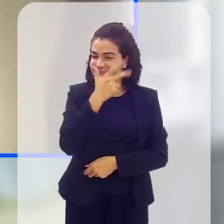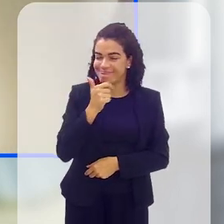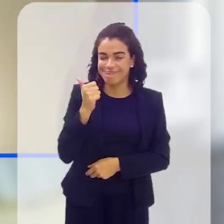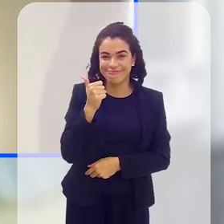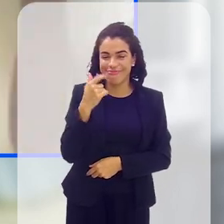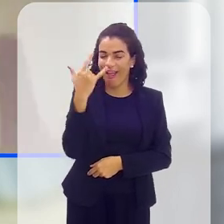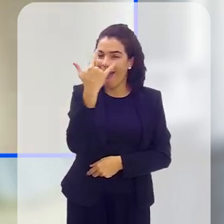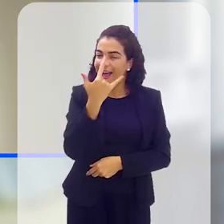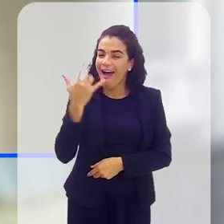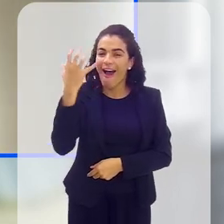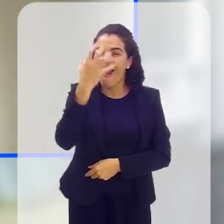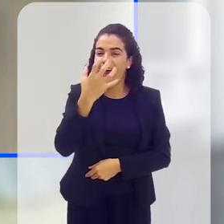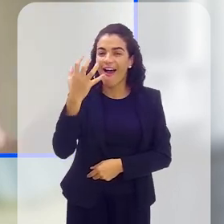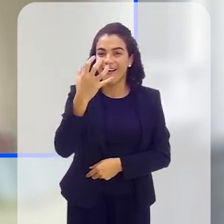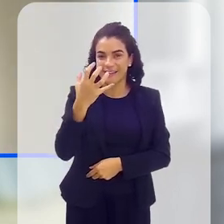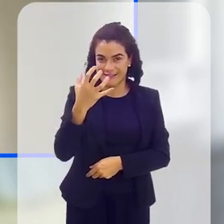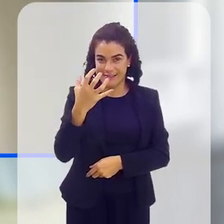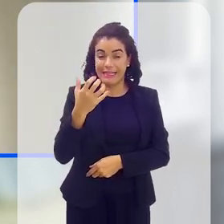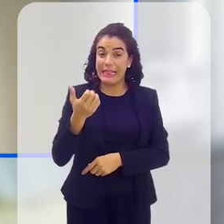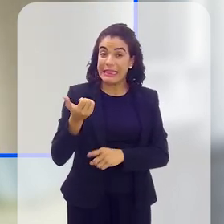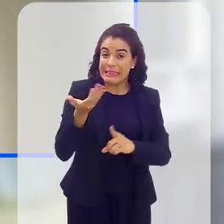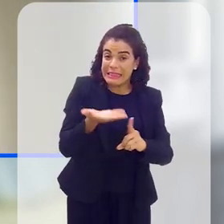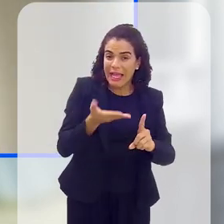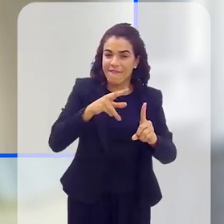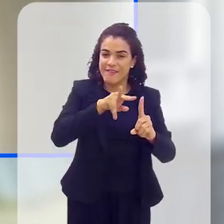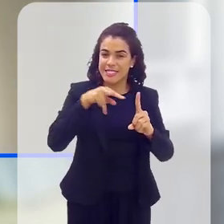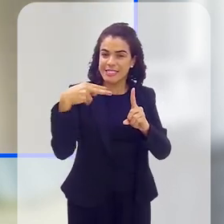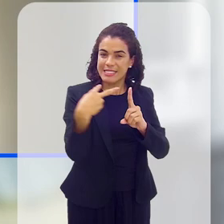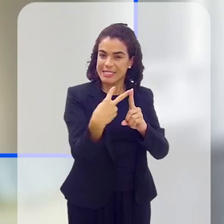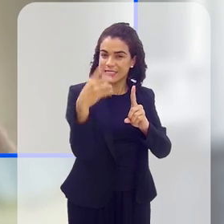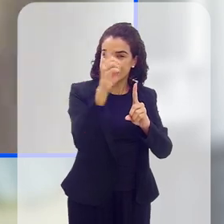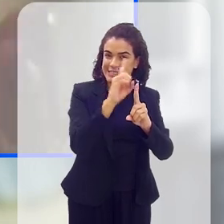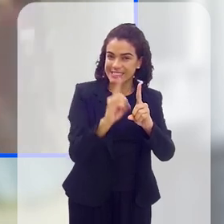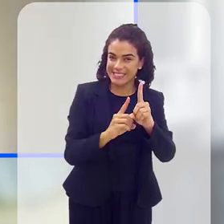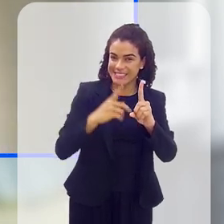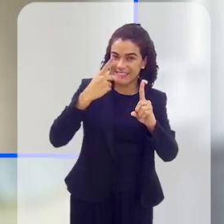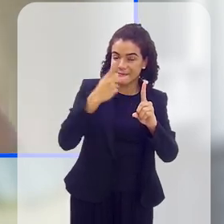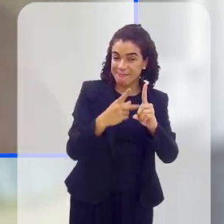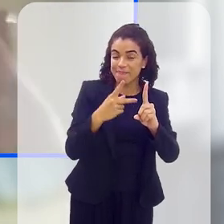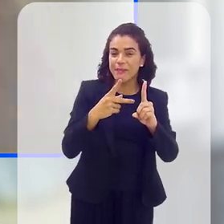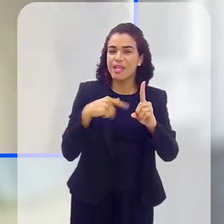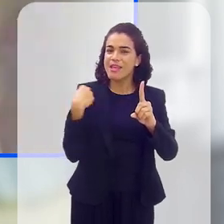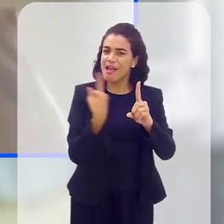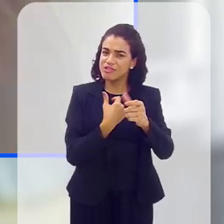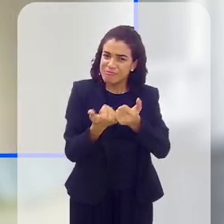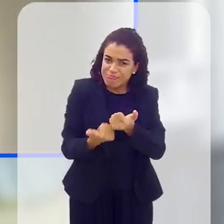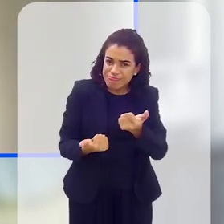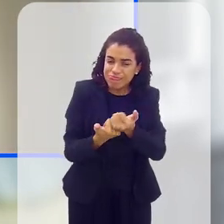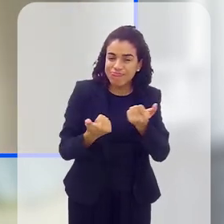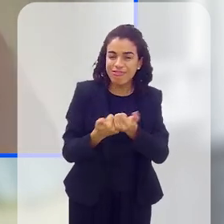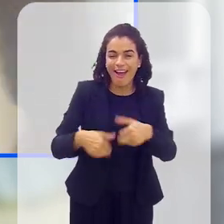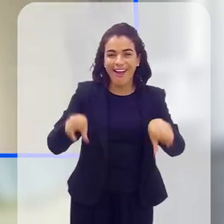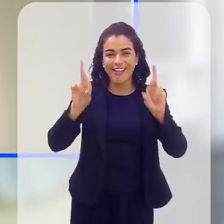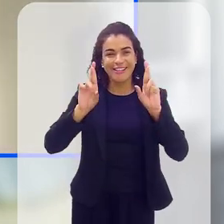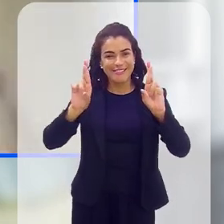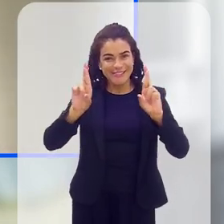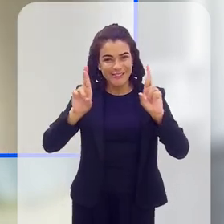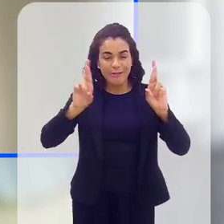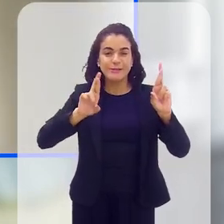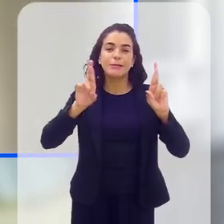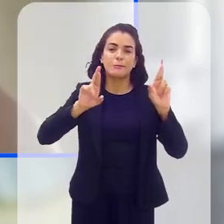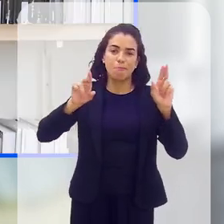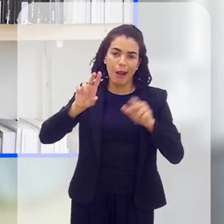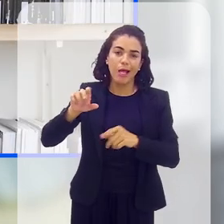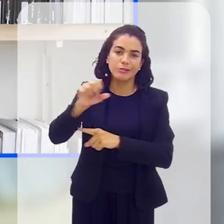visibilidade, de fato, à deficiência. E a gente está ali apoiando e torcendo para aquela coisa mudar.